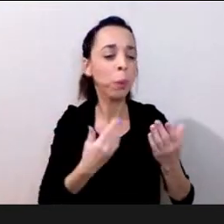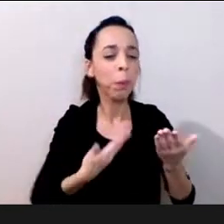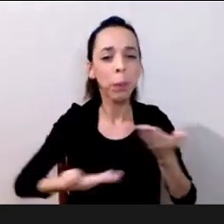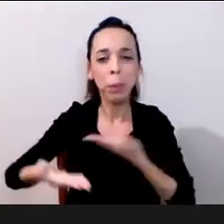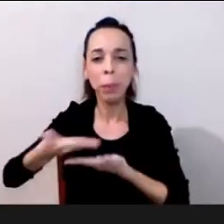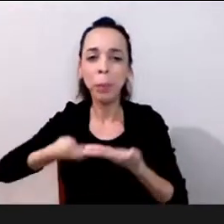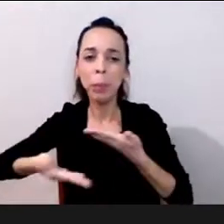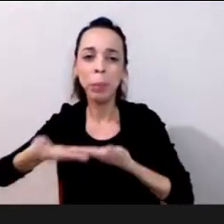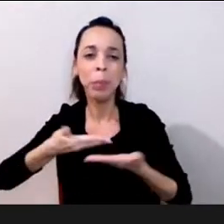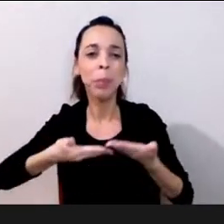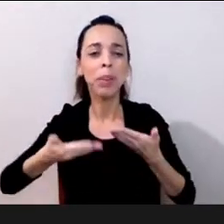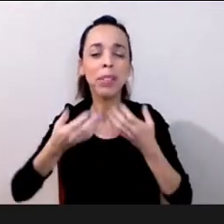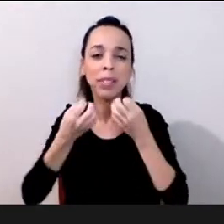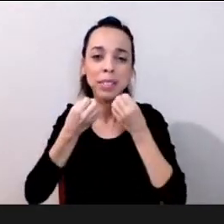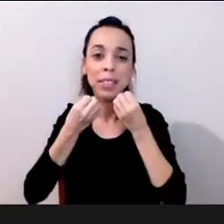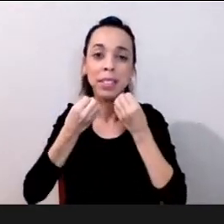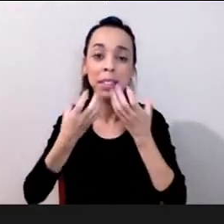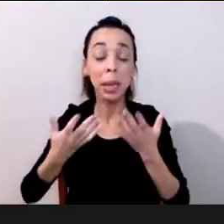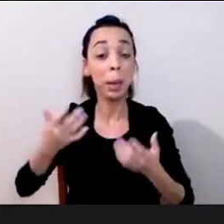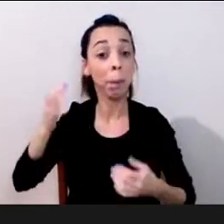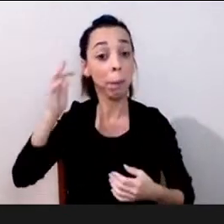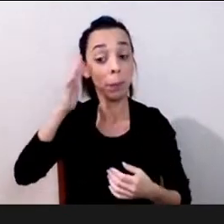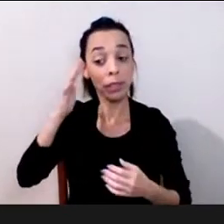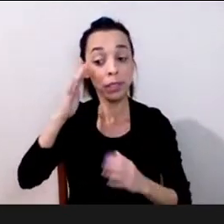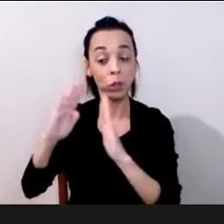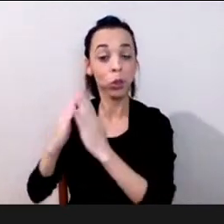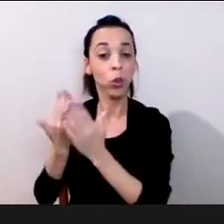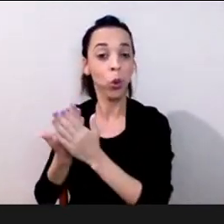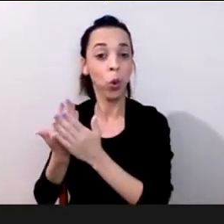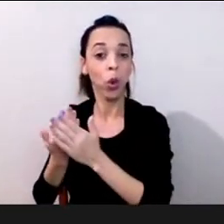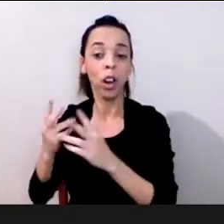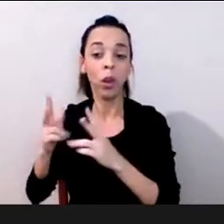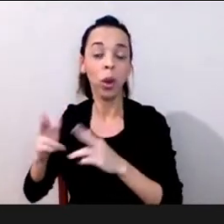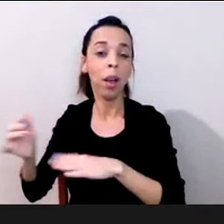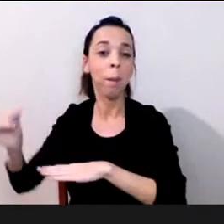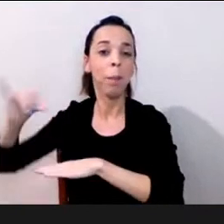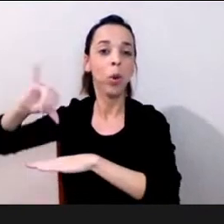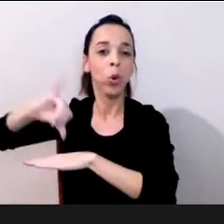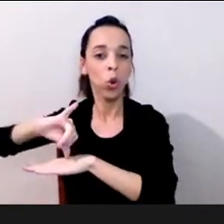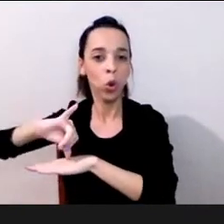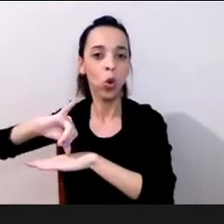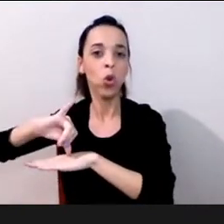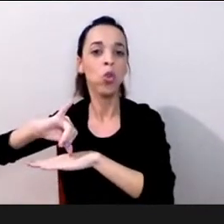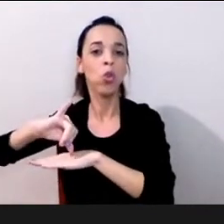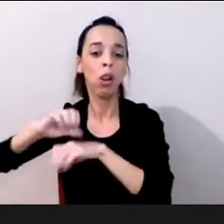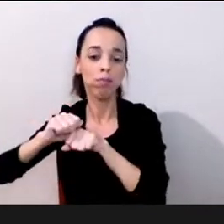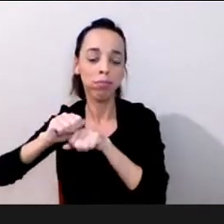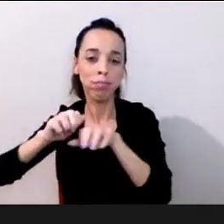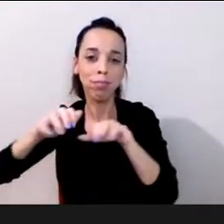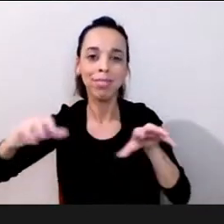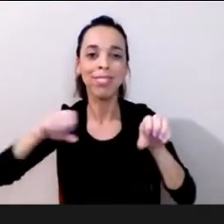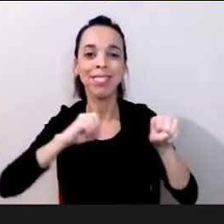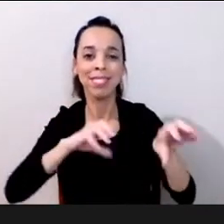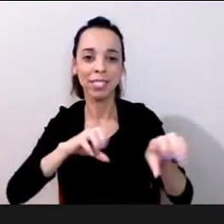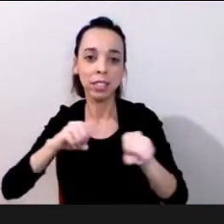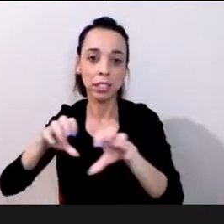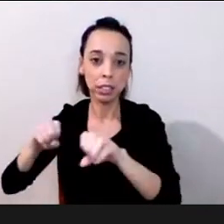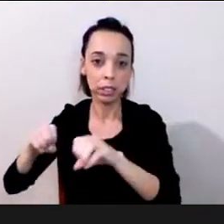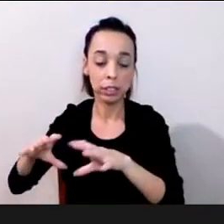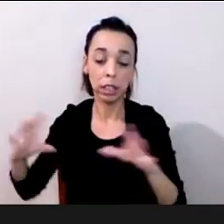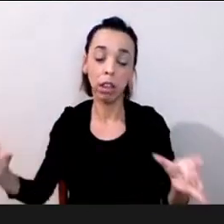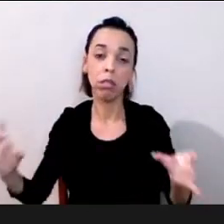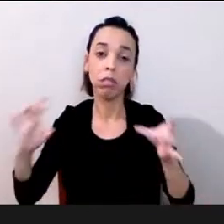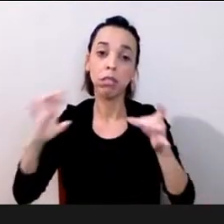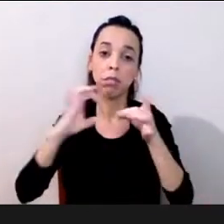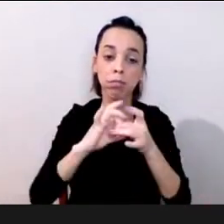polo realmente de articulação esse movimento de coabitação entre sociedade e educação e aí um